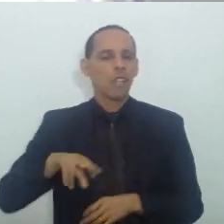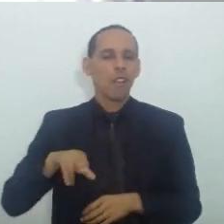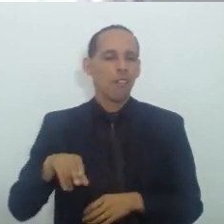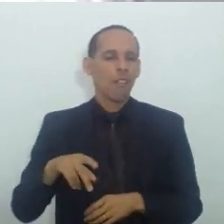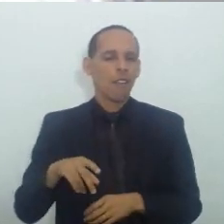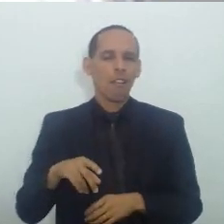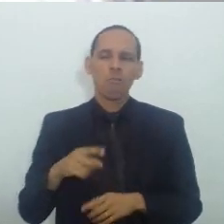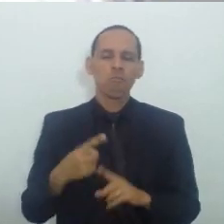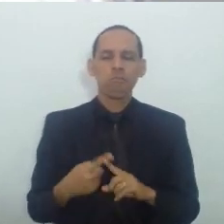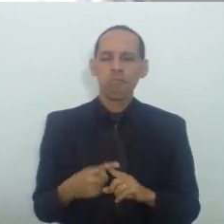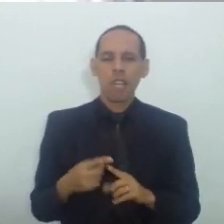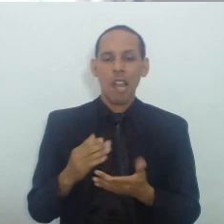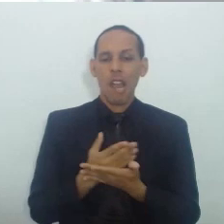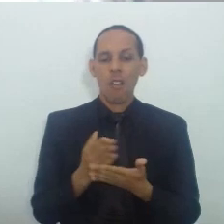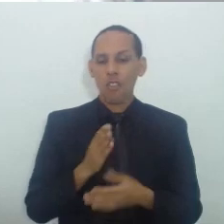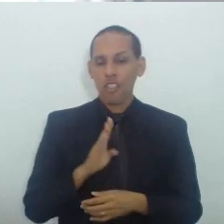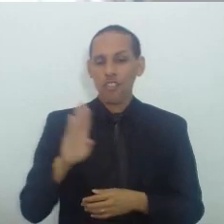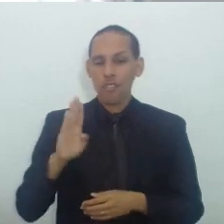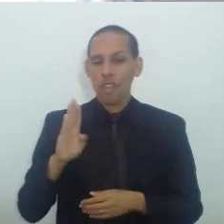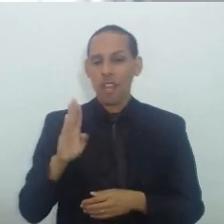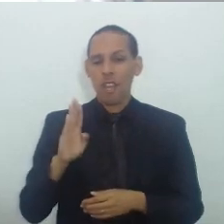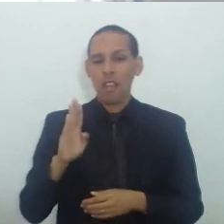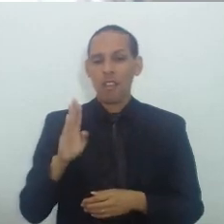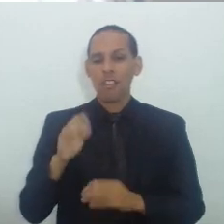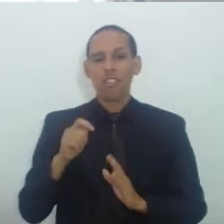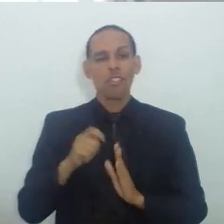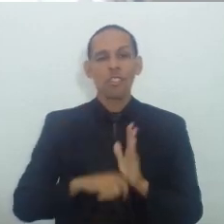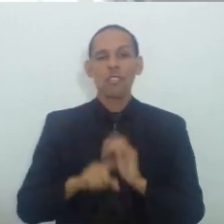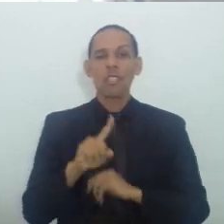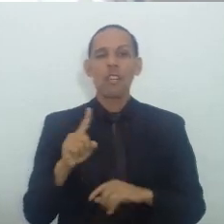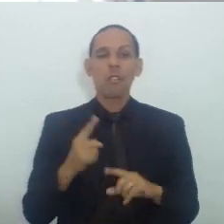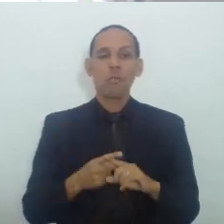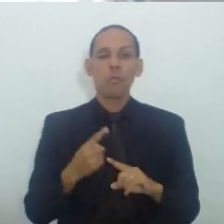Alguns candidatos Não se Escreveram Porque não Atendiam